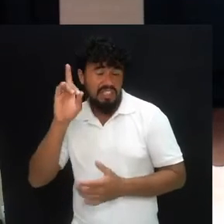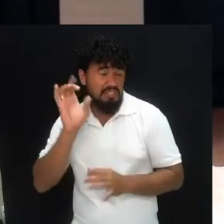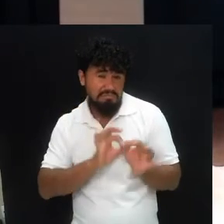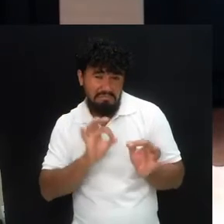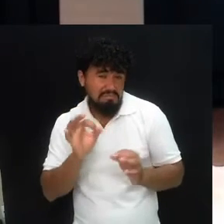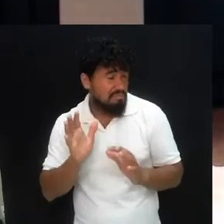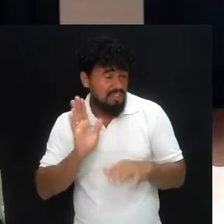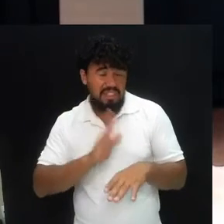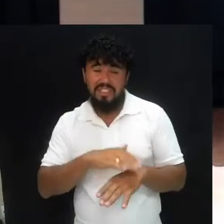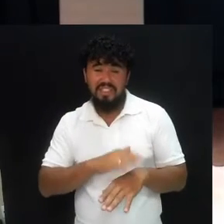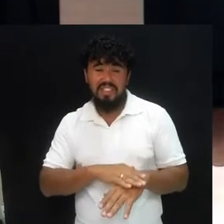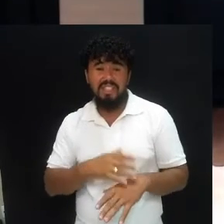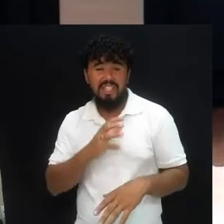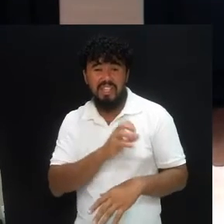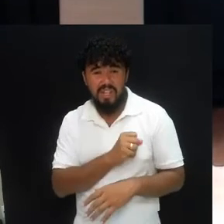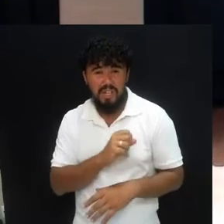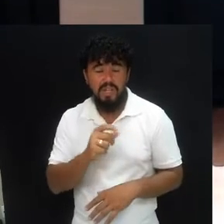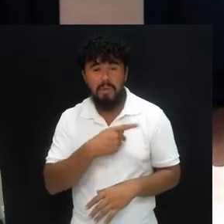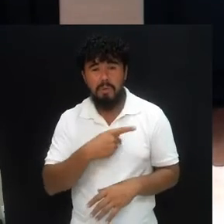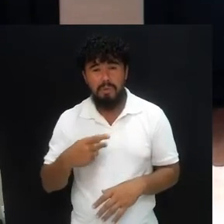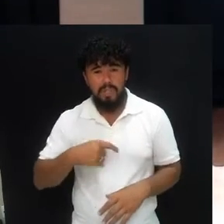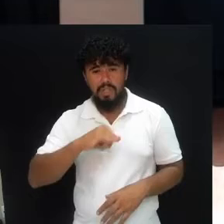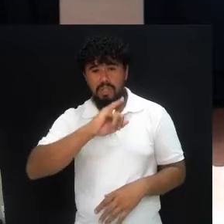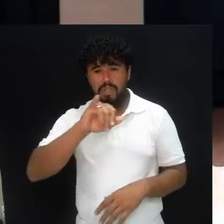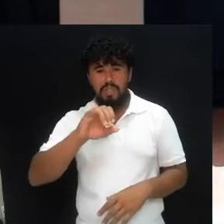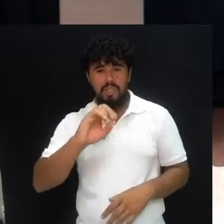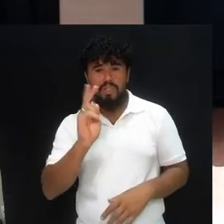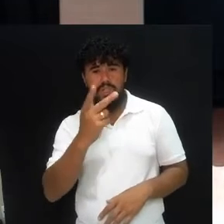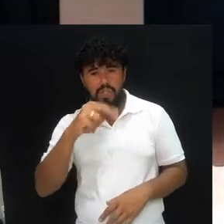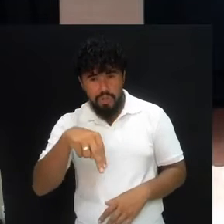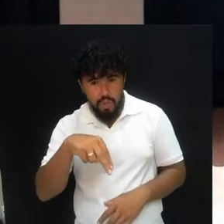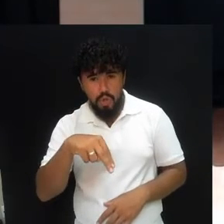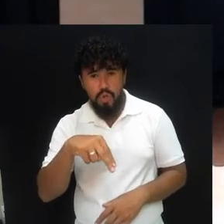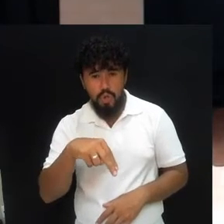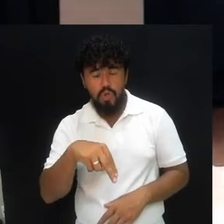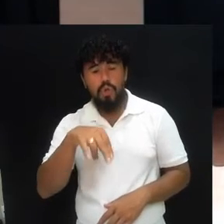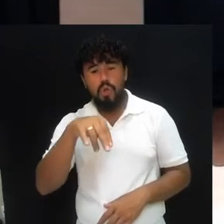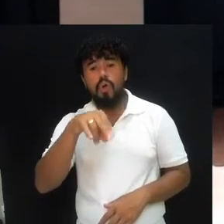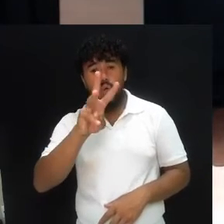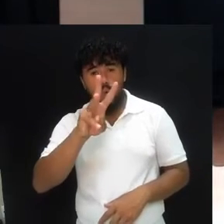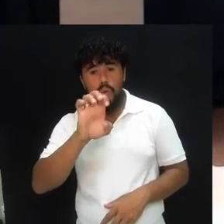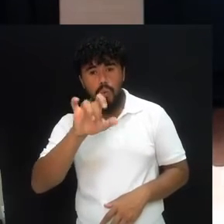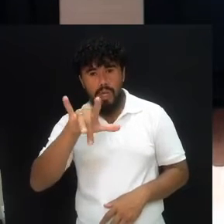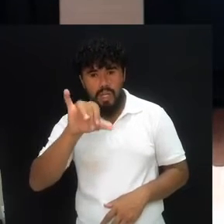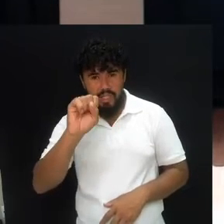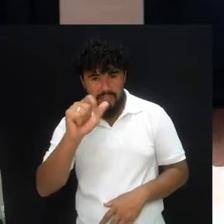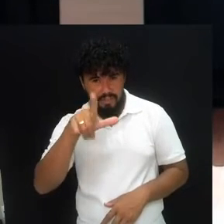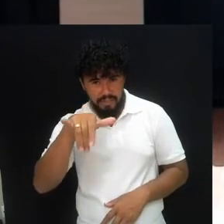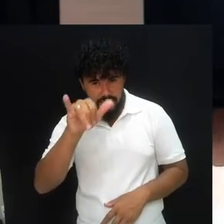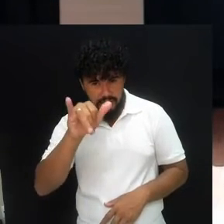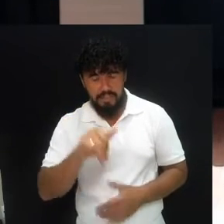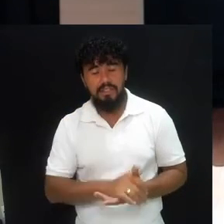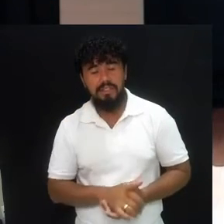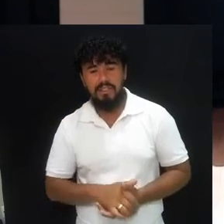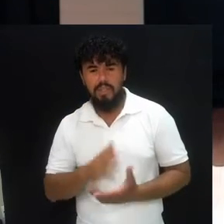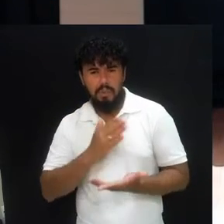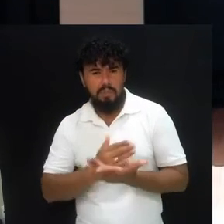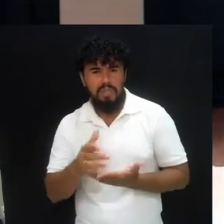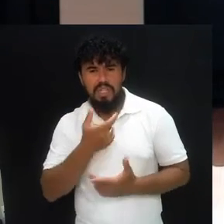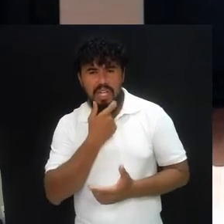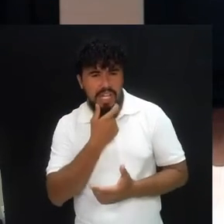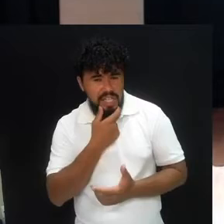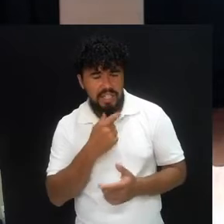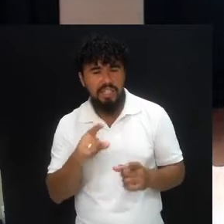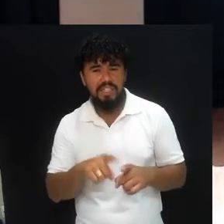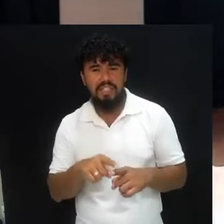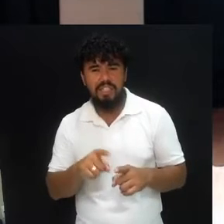Eu amo a citação do pastor John Wesley. Ele foi anglicano e apregou o evangelho, iniciando na Inglaterra e